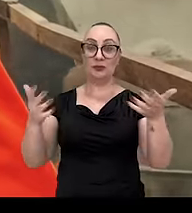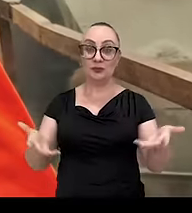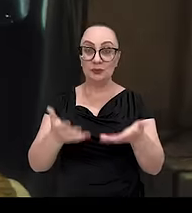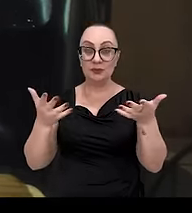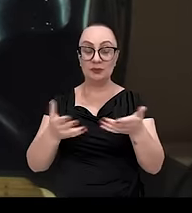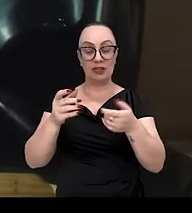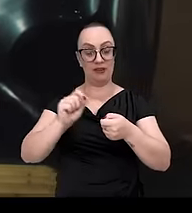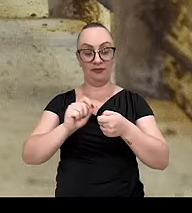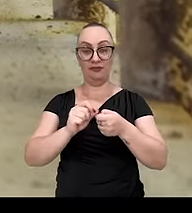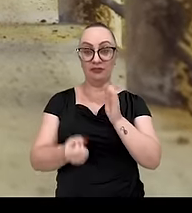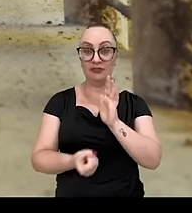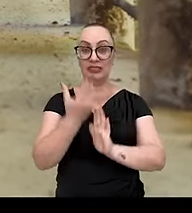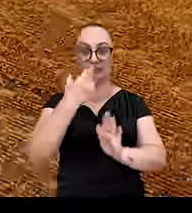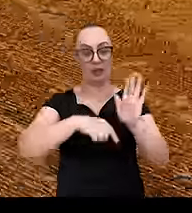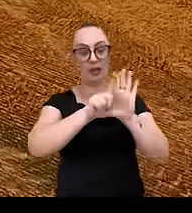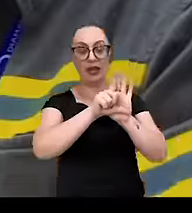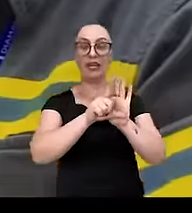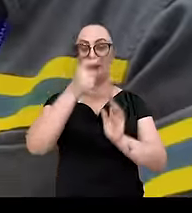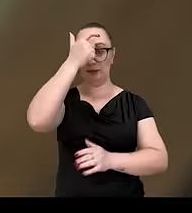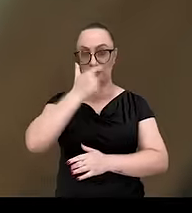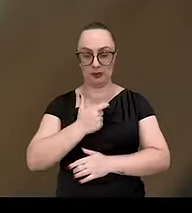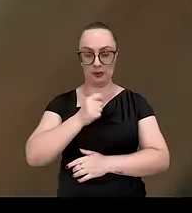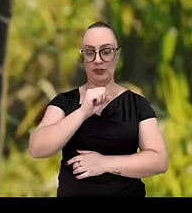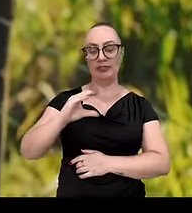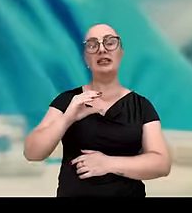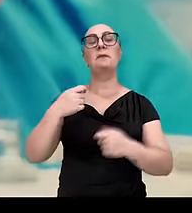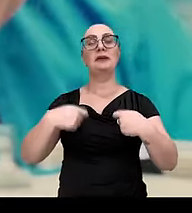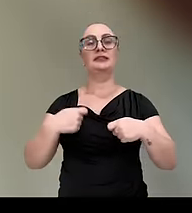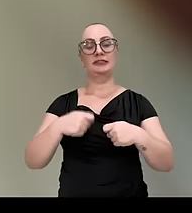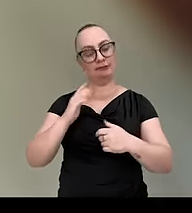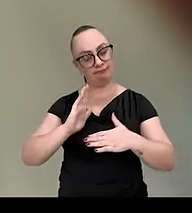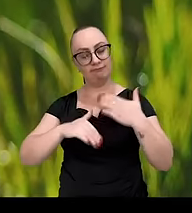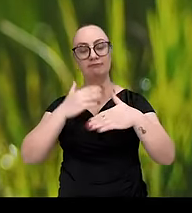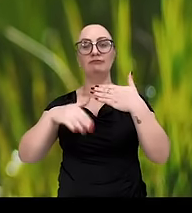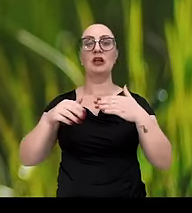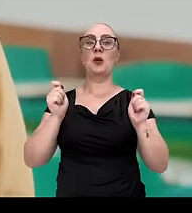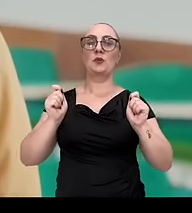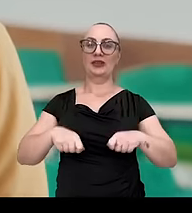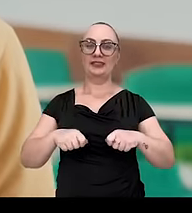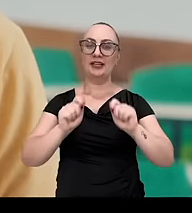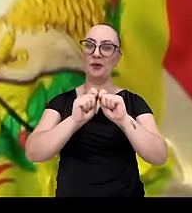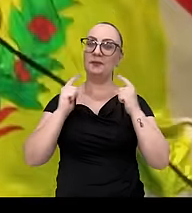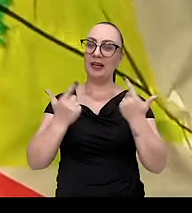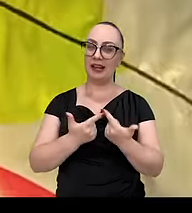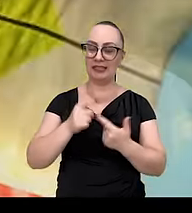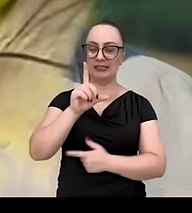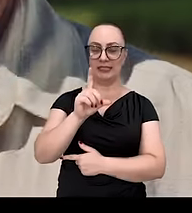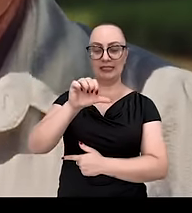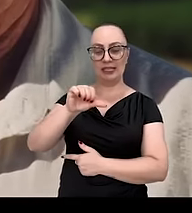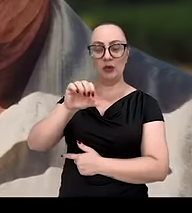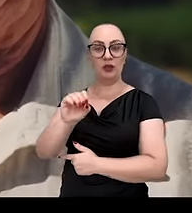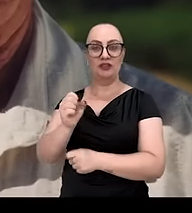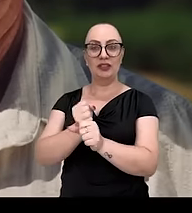incentivando e fazendo as leis que o catarinense precisa para desenvolver todo o seu potencial. Alesc,